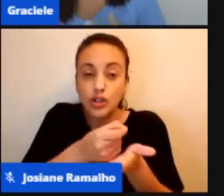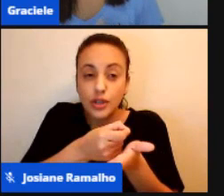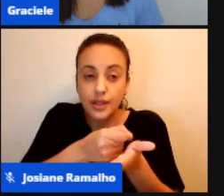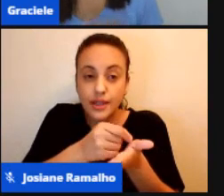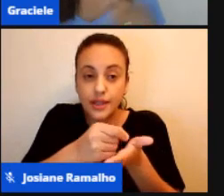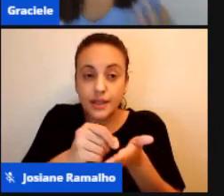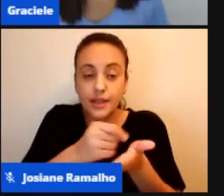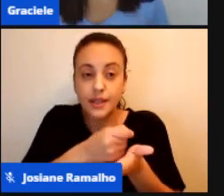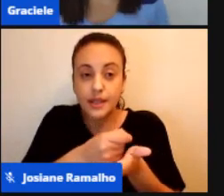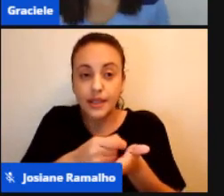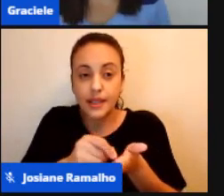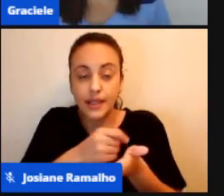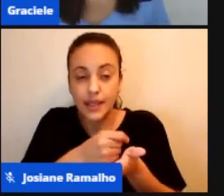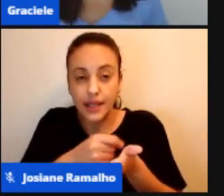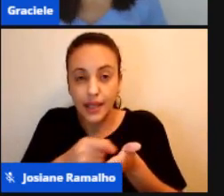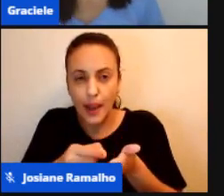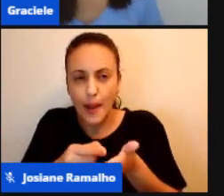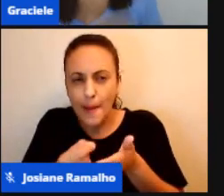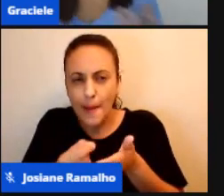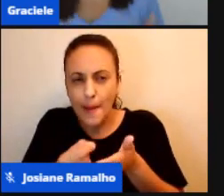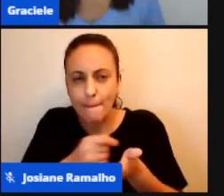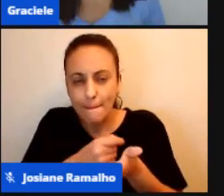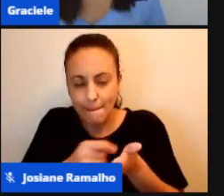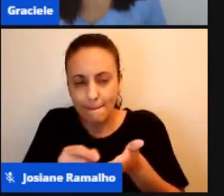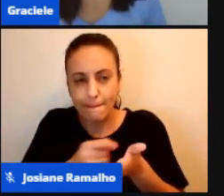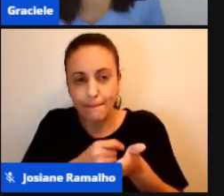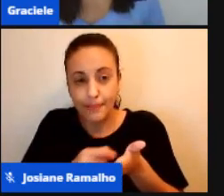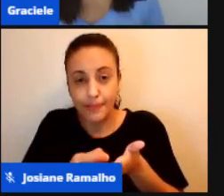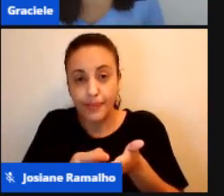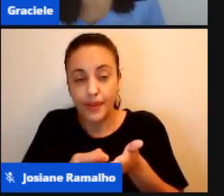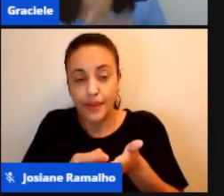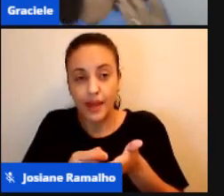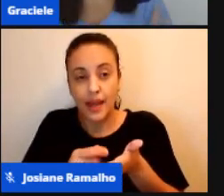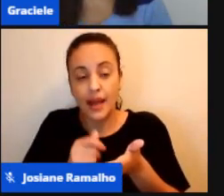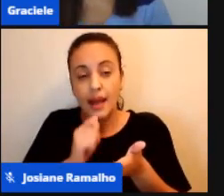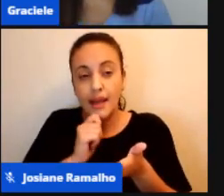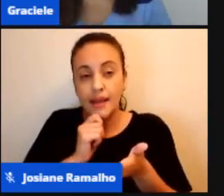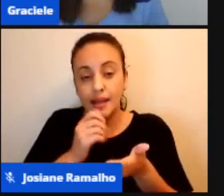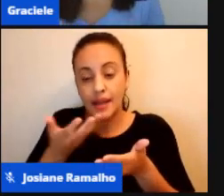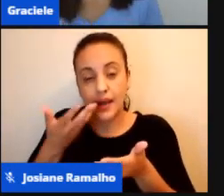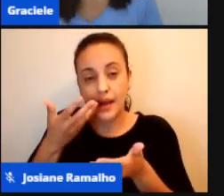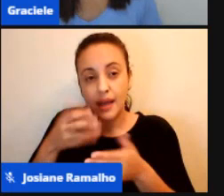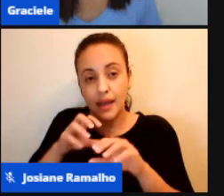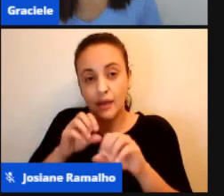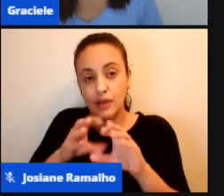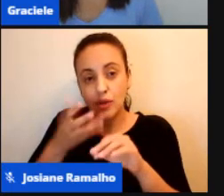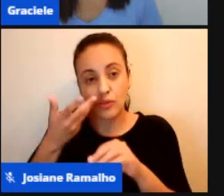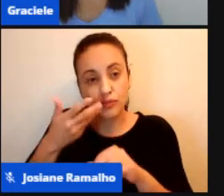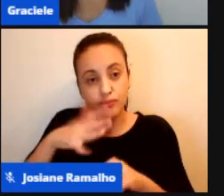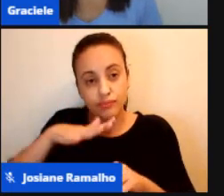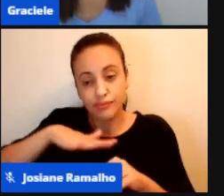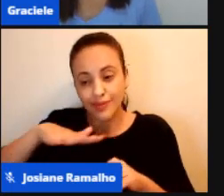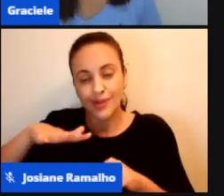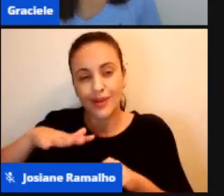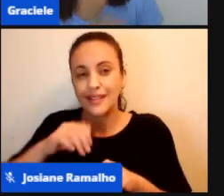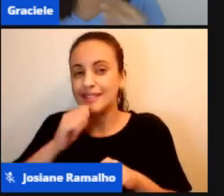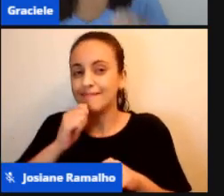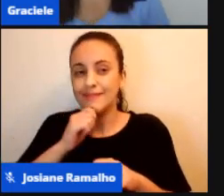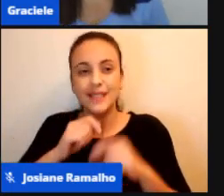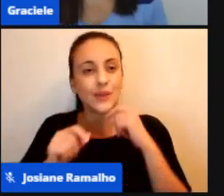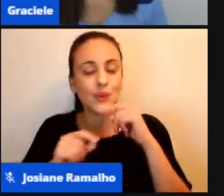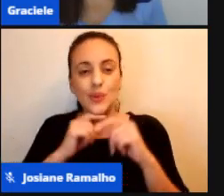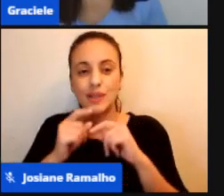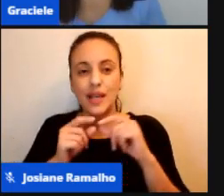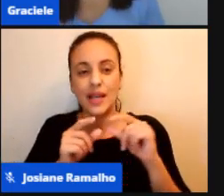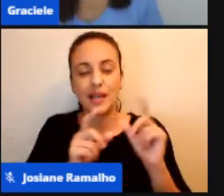bem próximo da educação infantil, ele não consegue ainda segmentar essa escrita, o